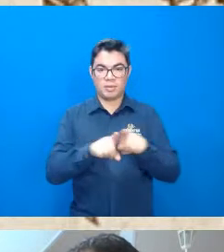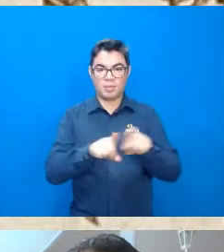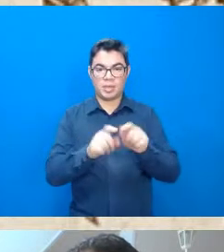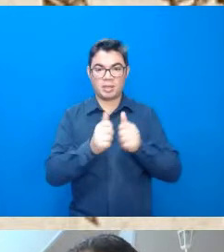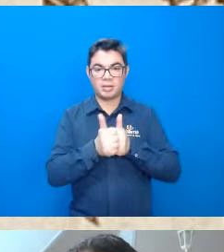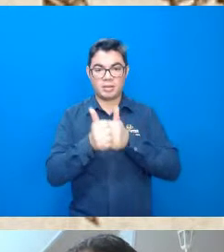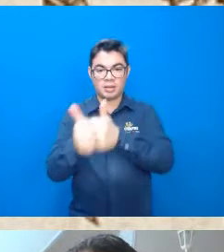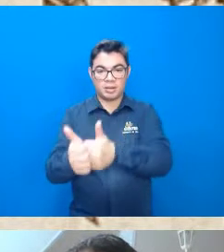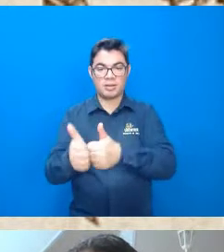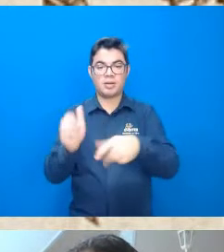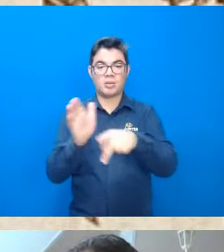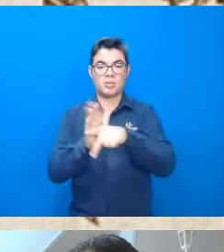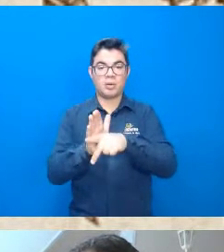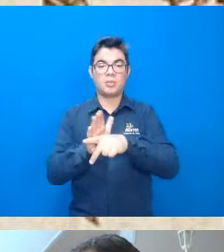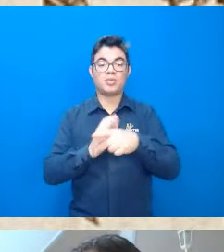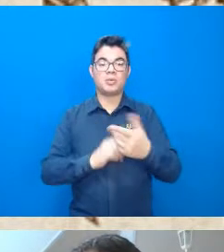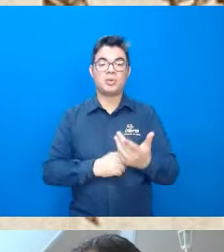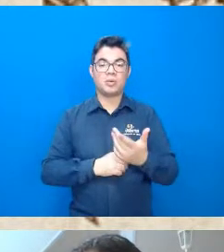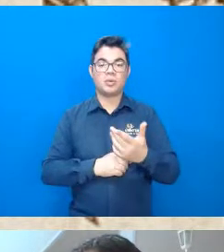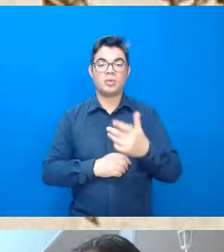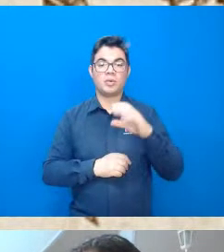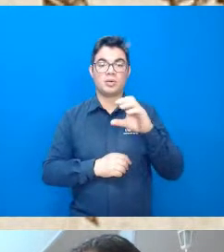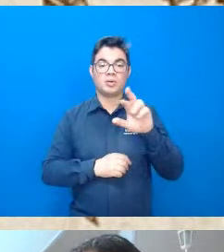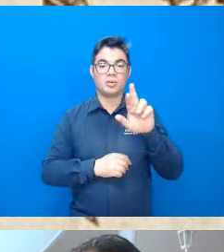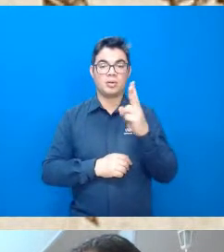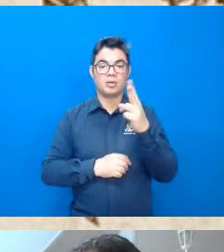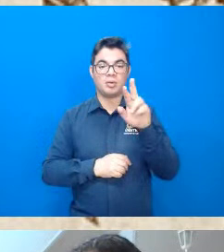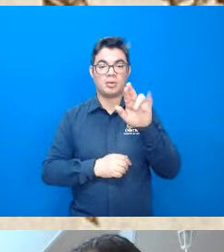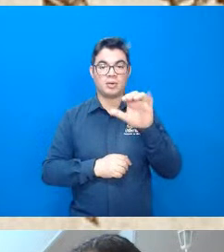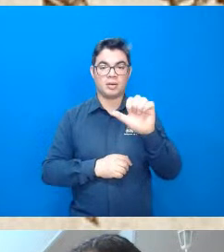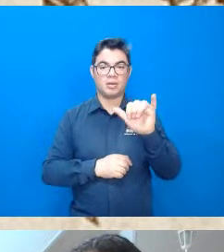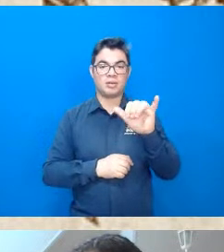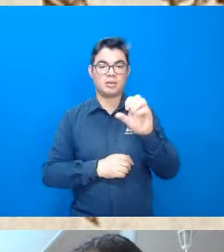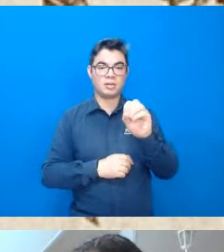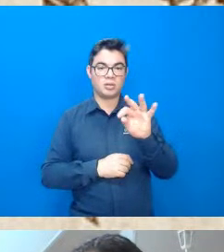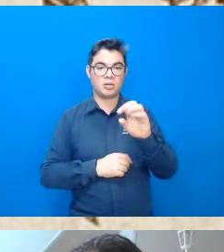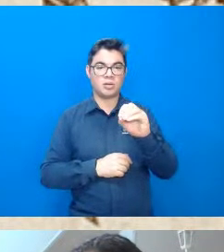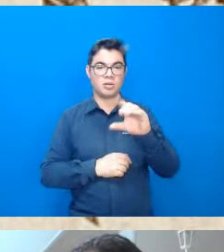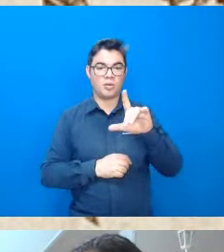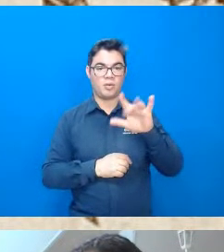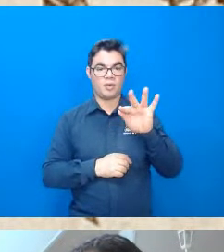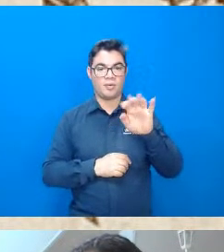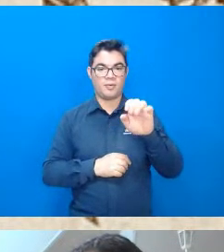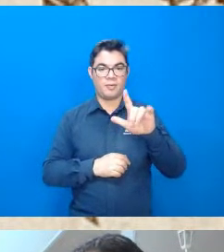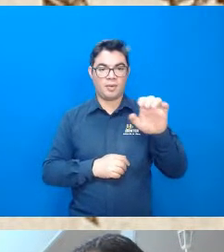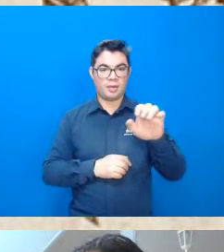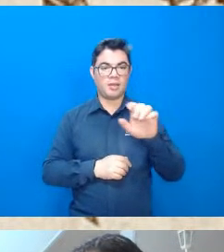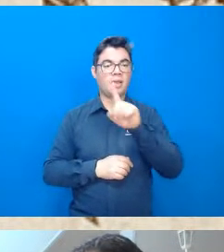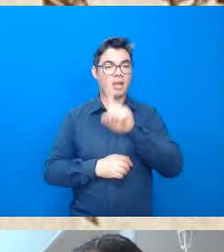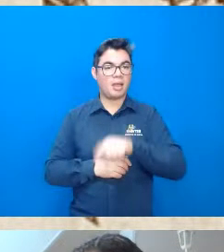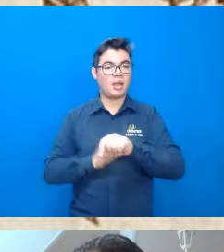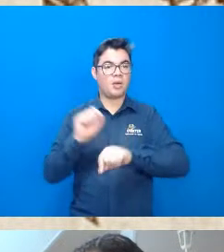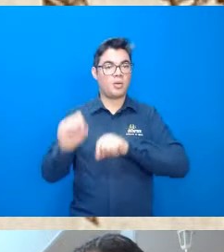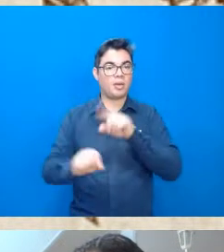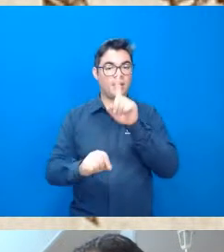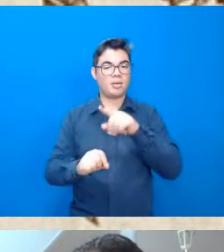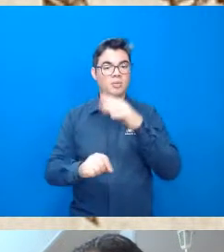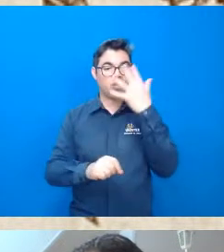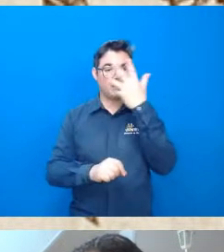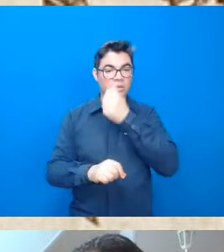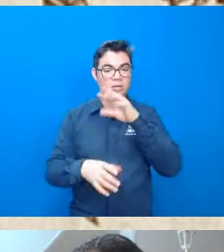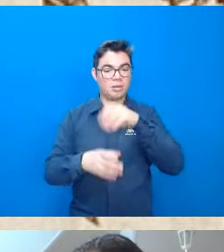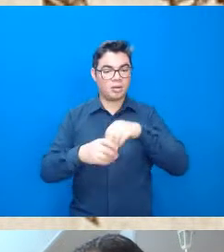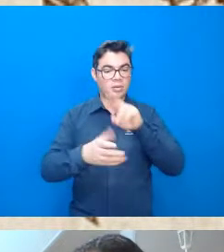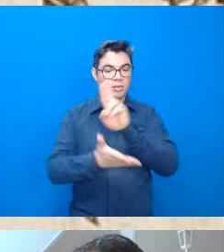do Cristofo Let e o professor agora também seguindo então isso é é bonito né e dentro da universidade